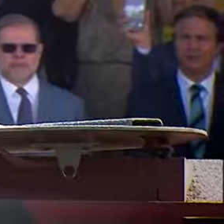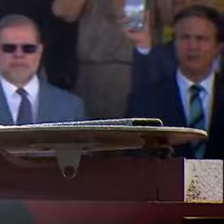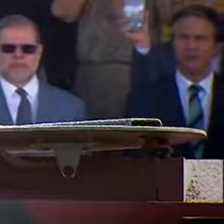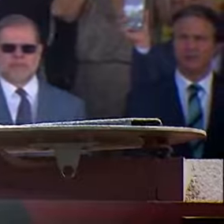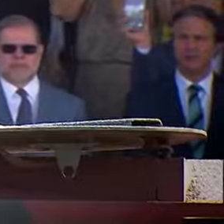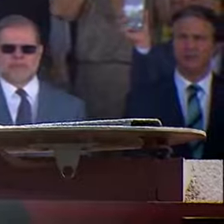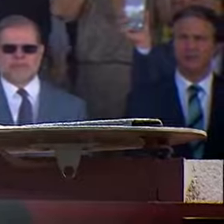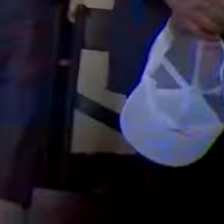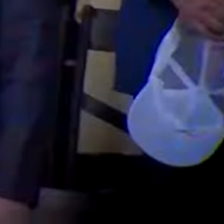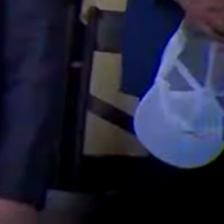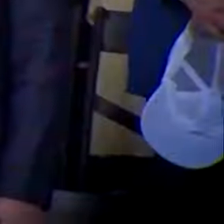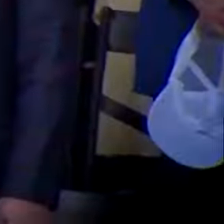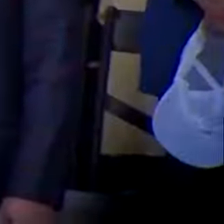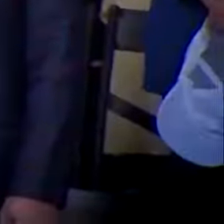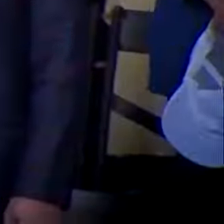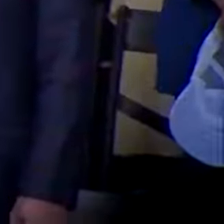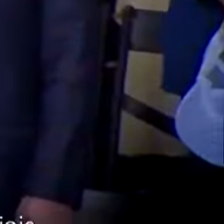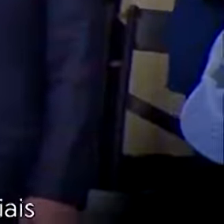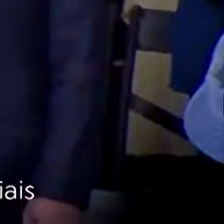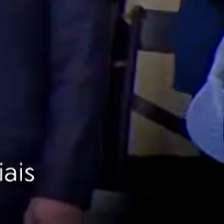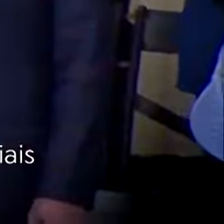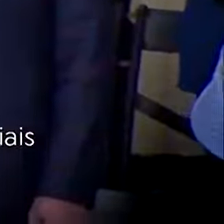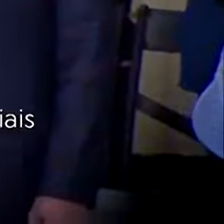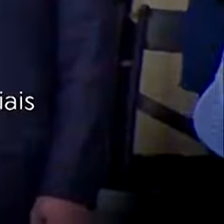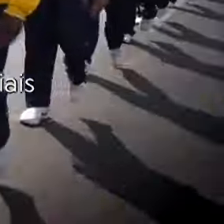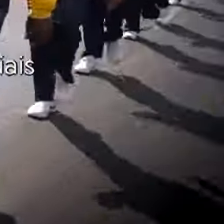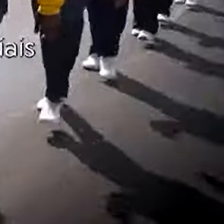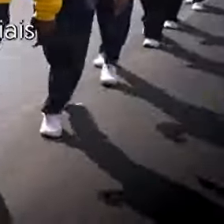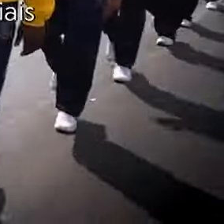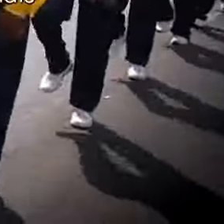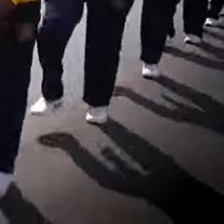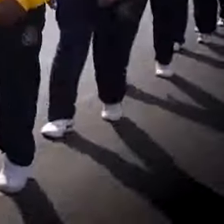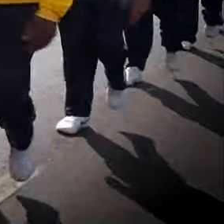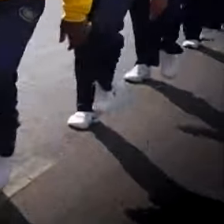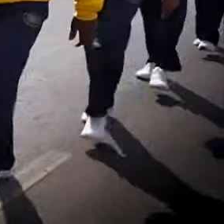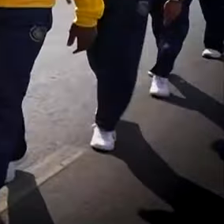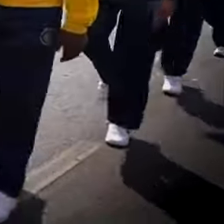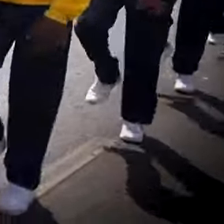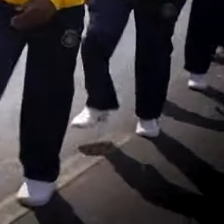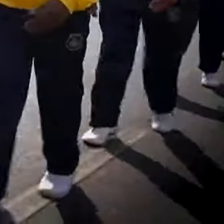independência do Brasil. Permissão consentida. à